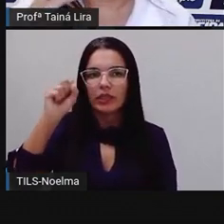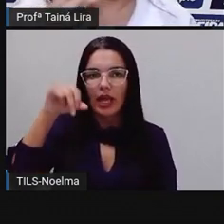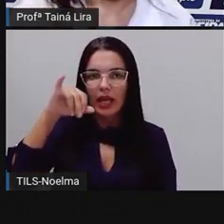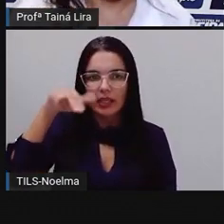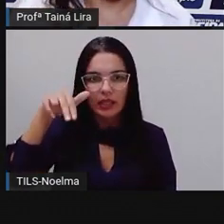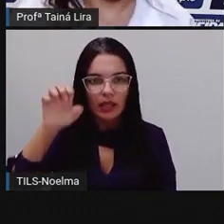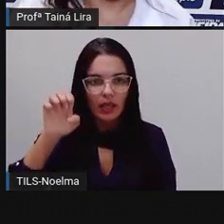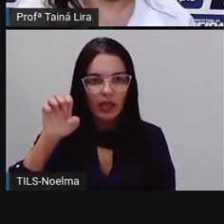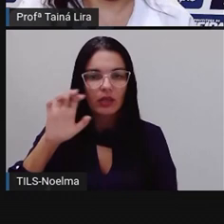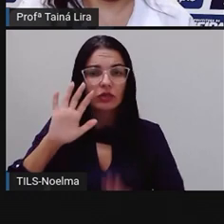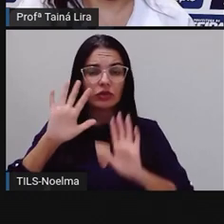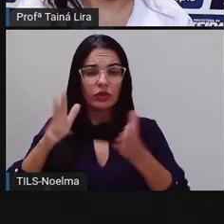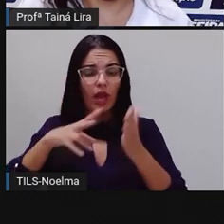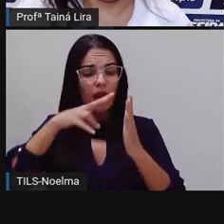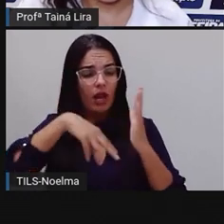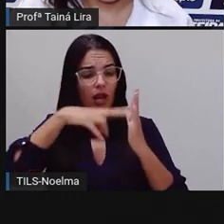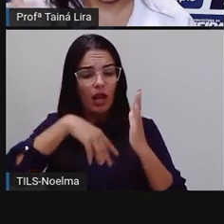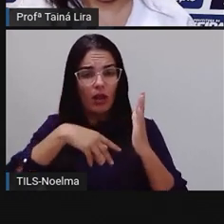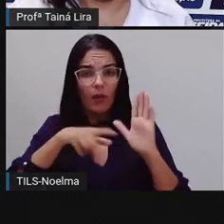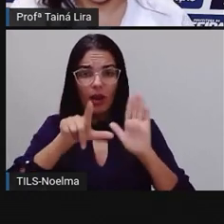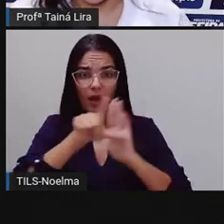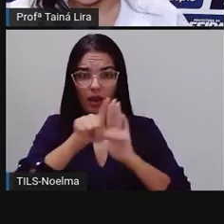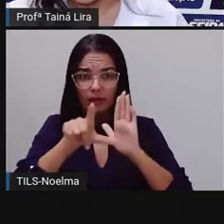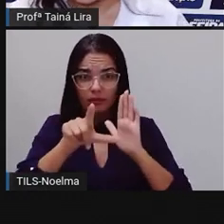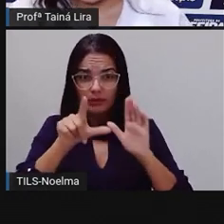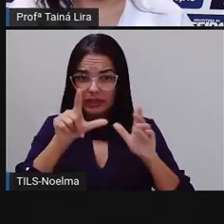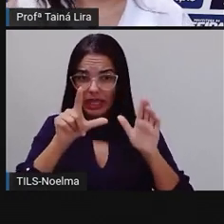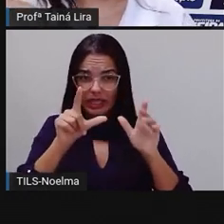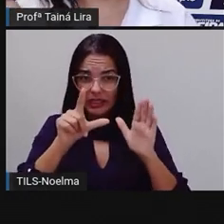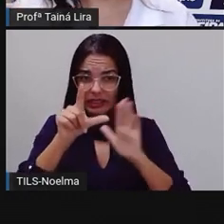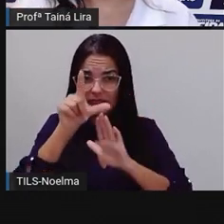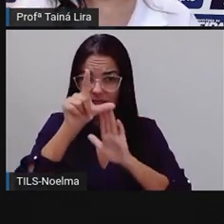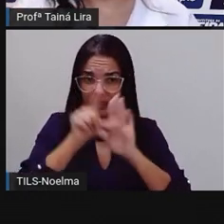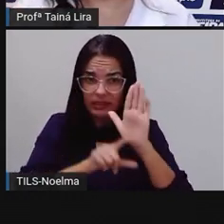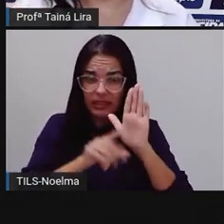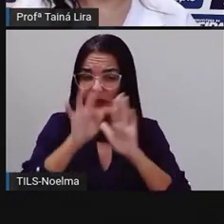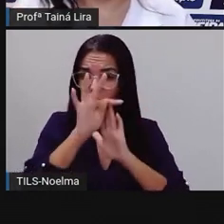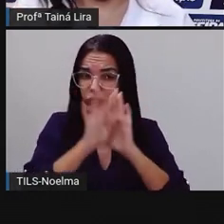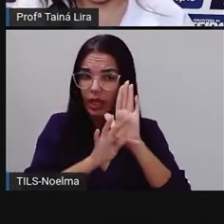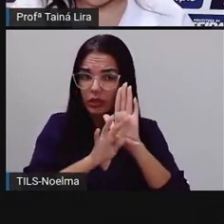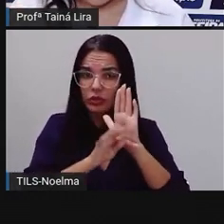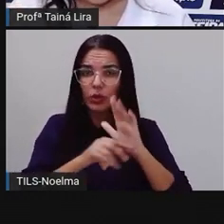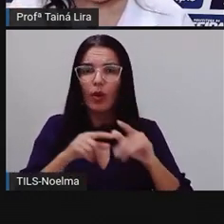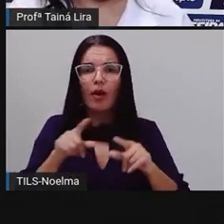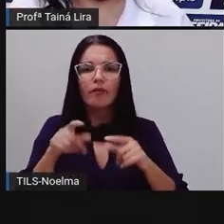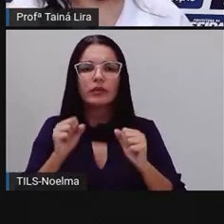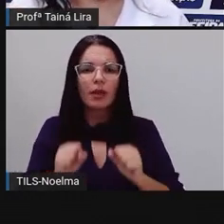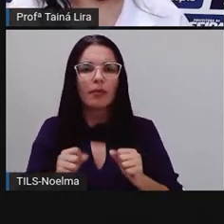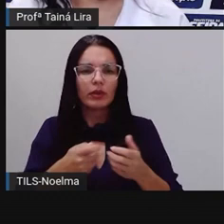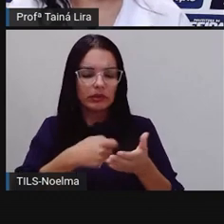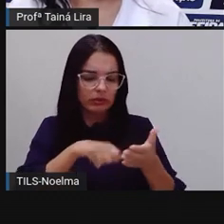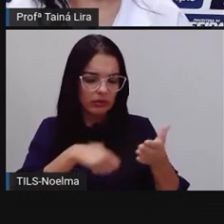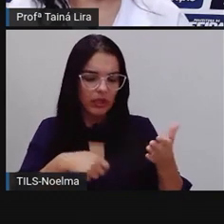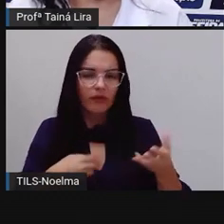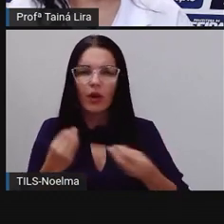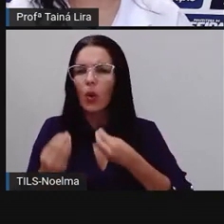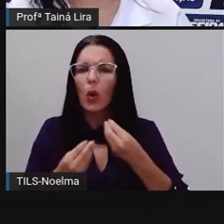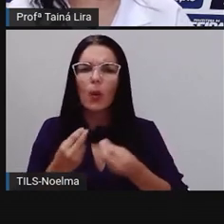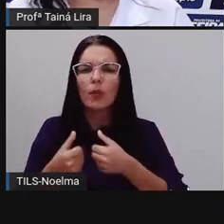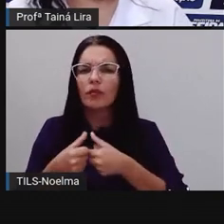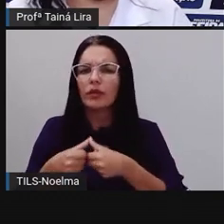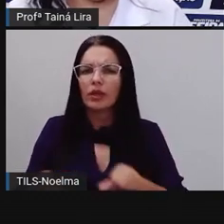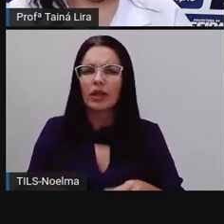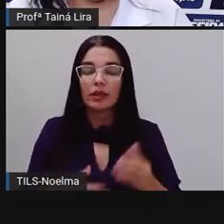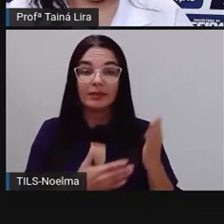Nós lemos em bastão. Se eu quiser reescrever, agora usando a letra cursiva, como é que ficaria, Pró?